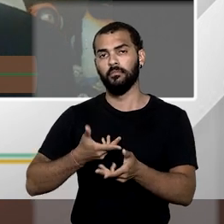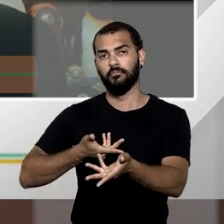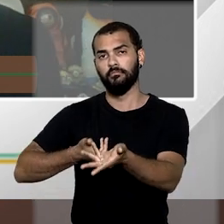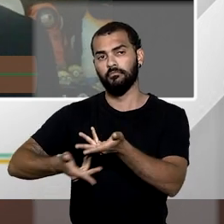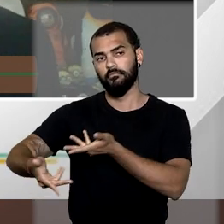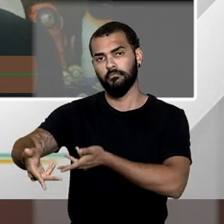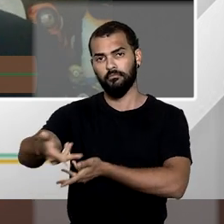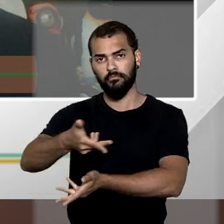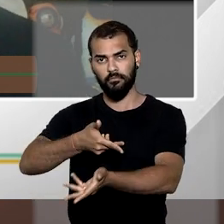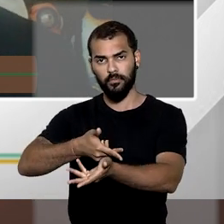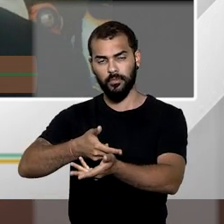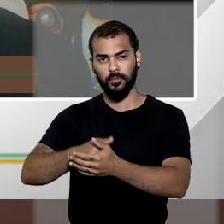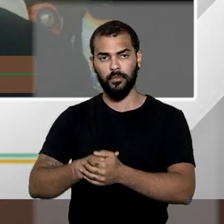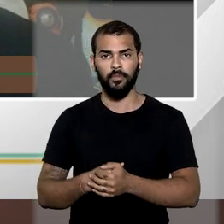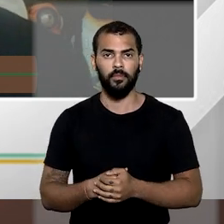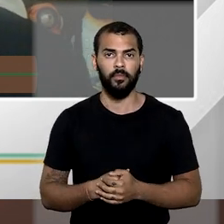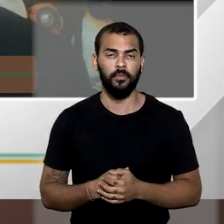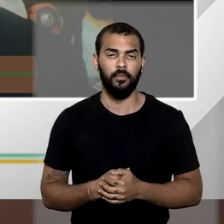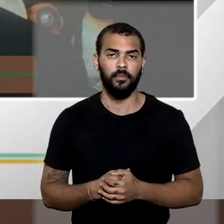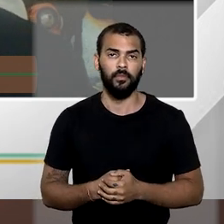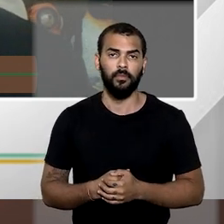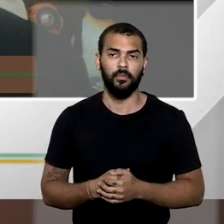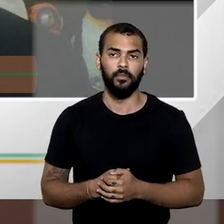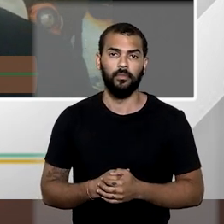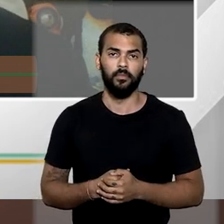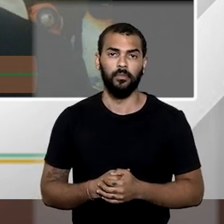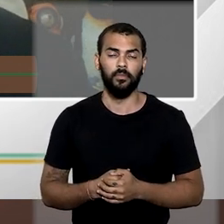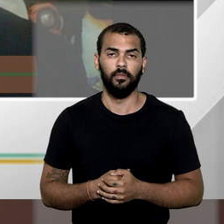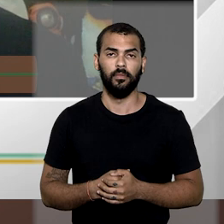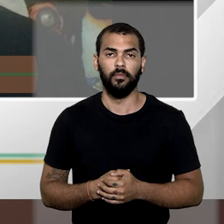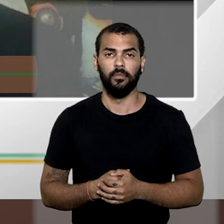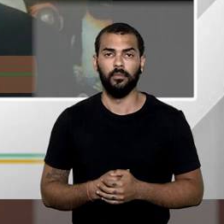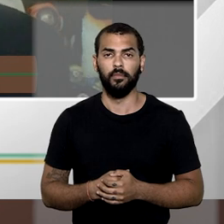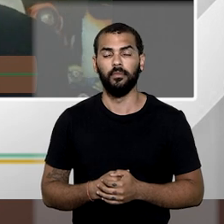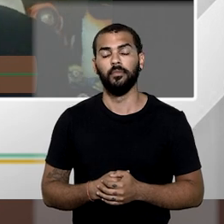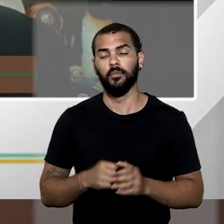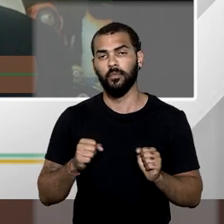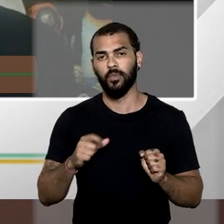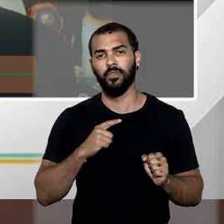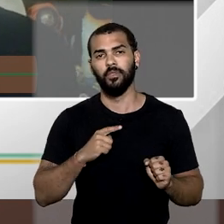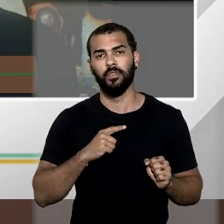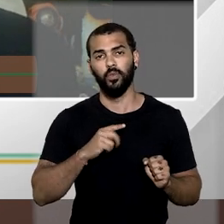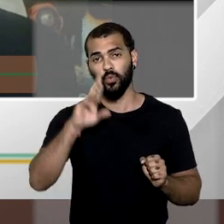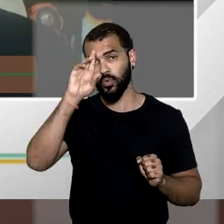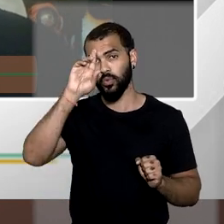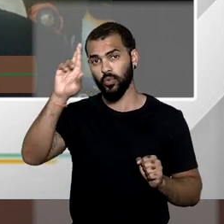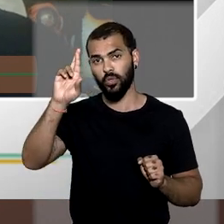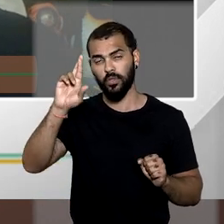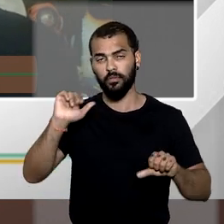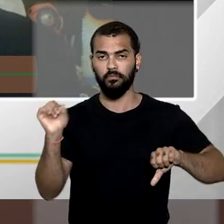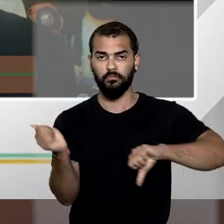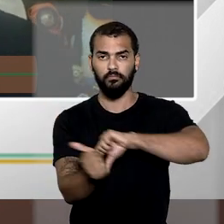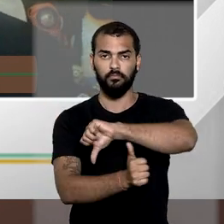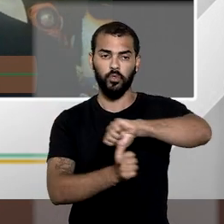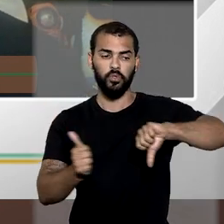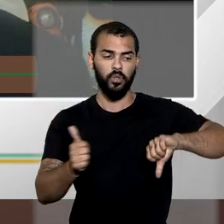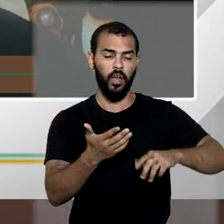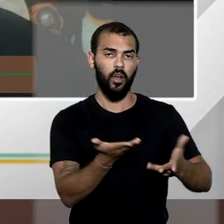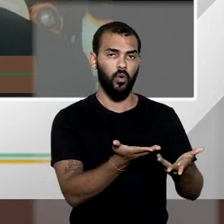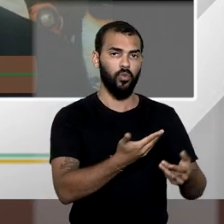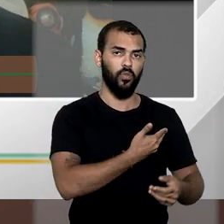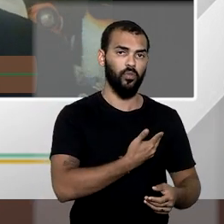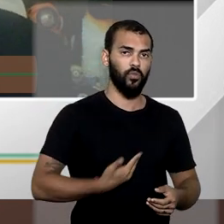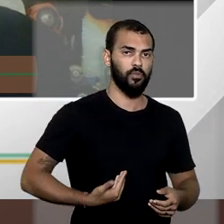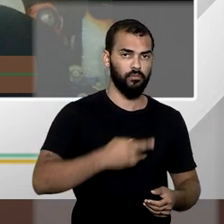aquisição originária esse é um outro assunto mas a fim de fazer a transmissão da titularidade do bem para o poder público não havendo